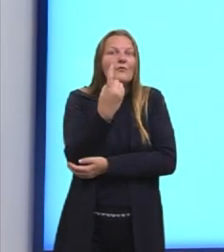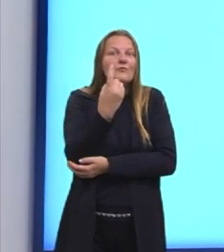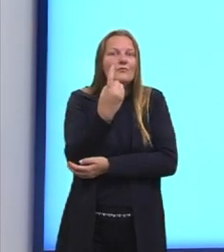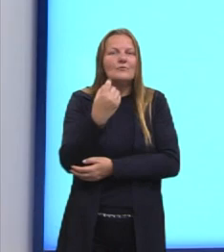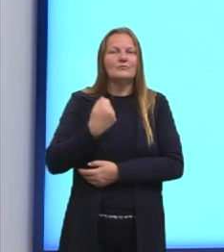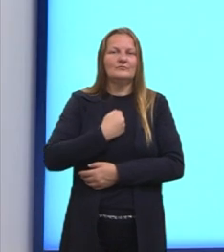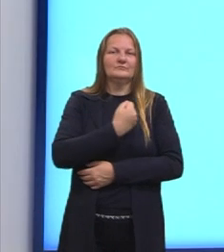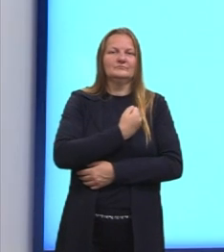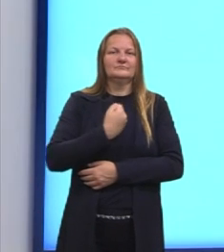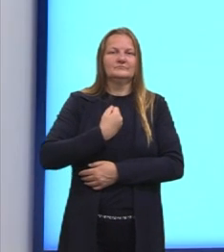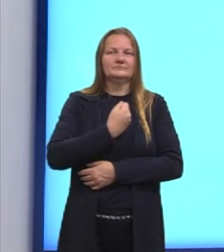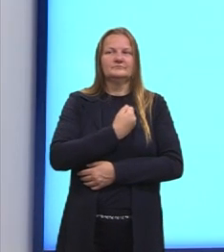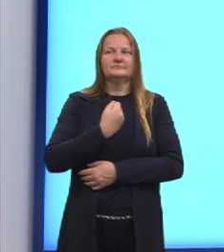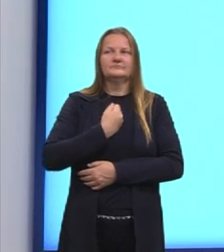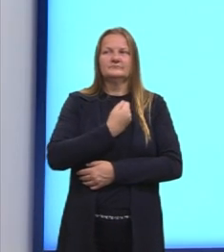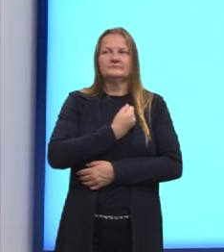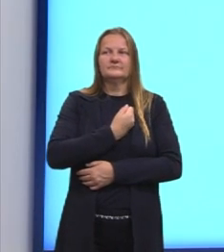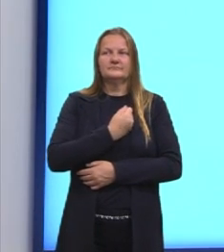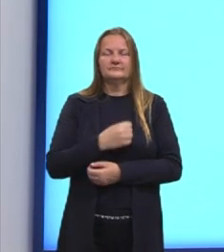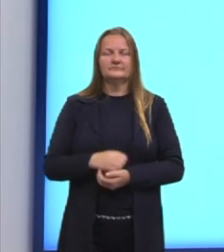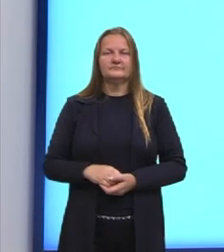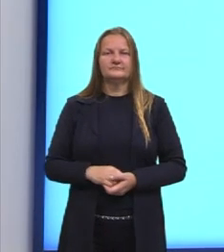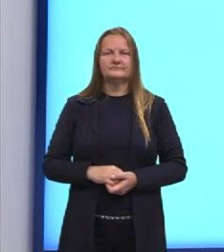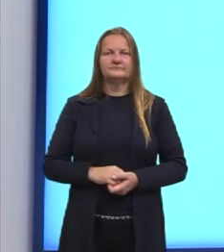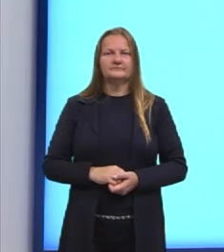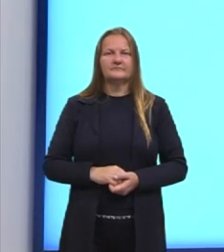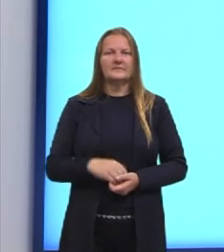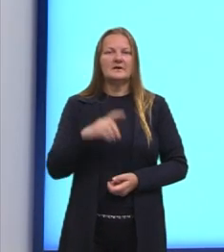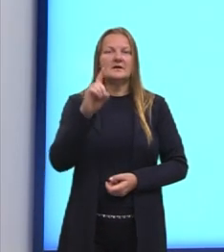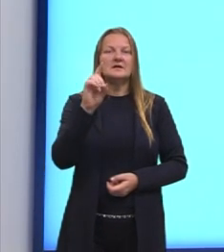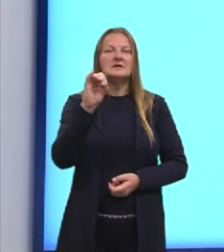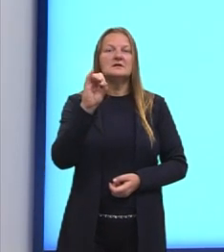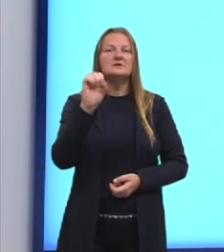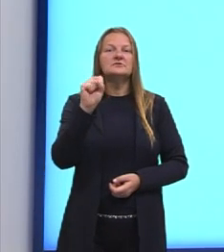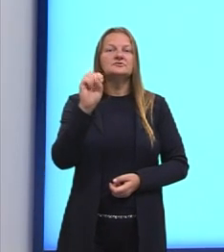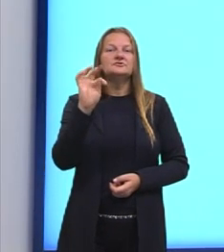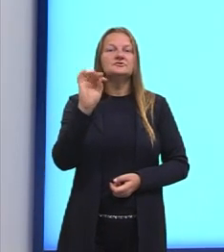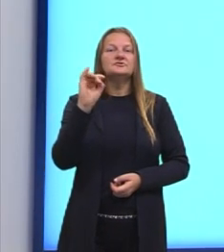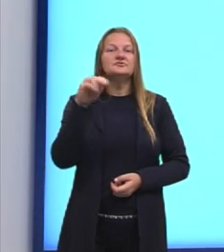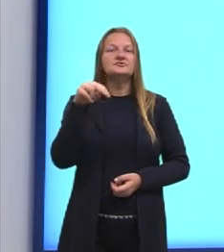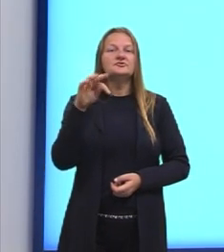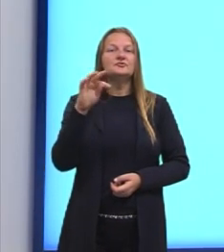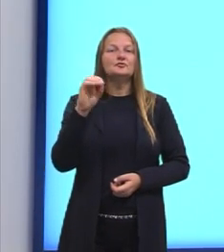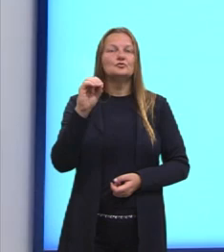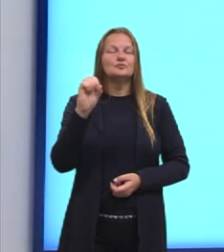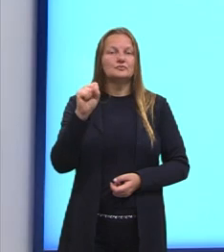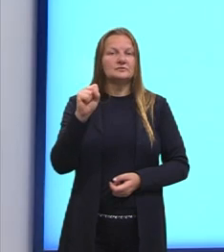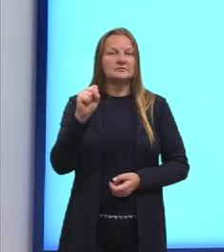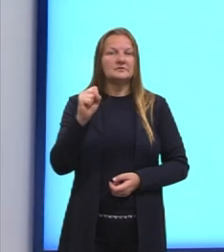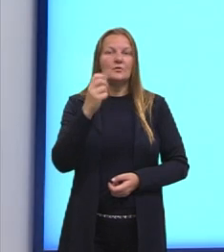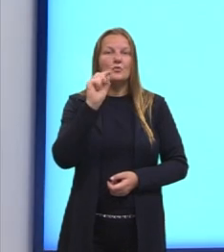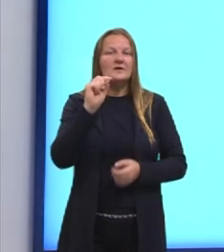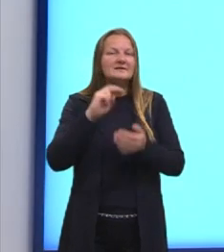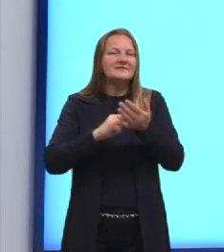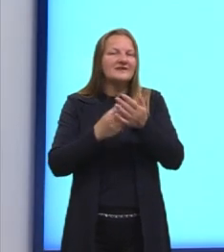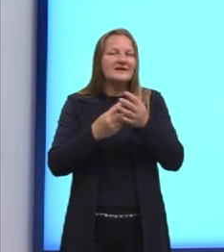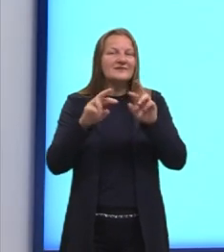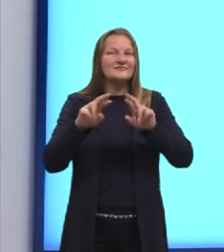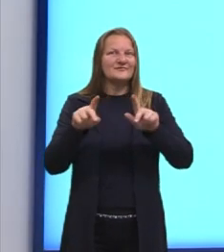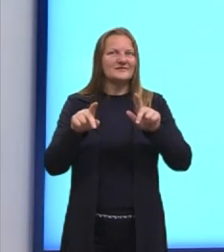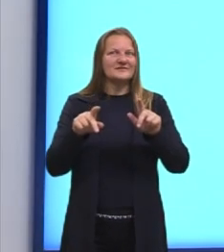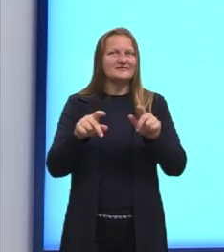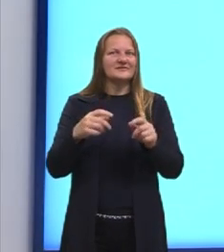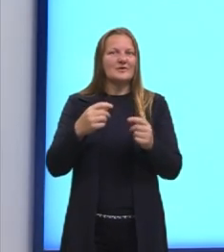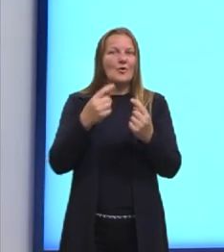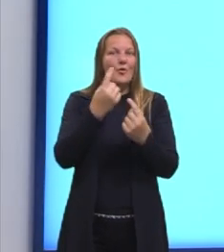gente sabe que esses dois últimos dígitos são distintos, ou são diferentes. Então, se um deles